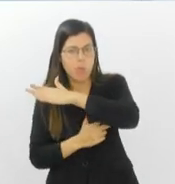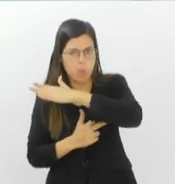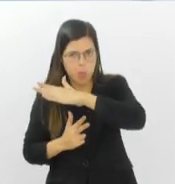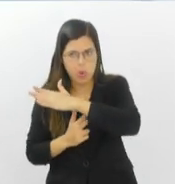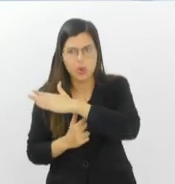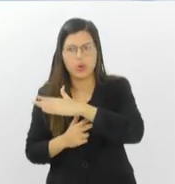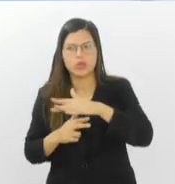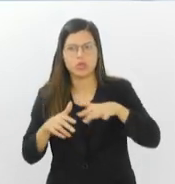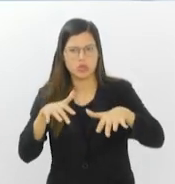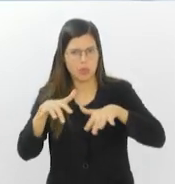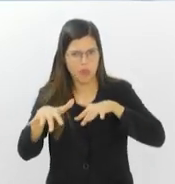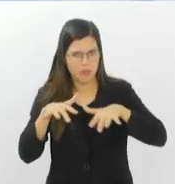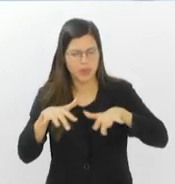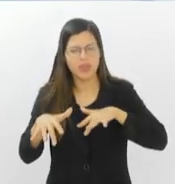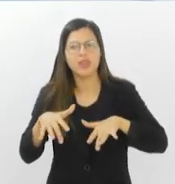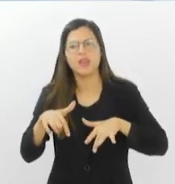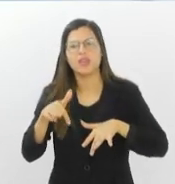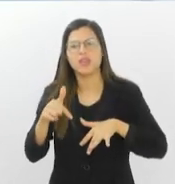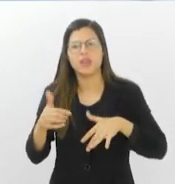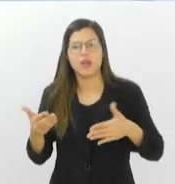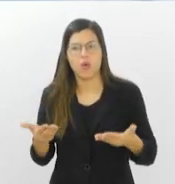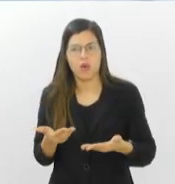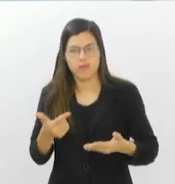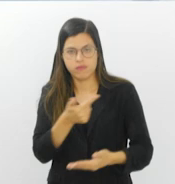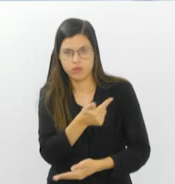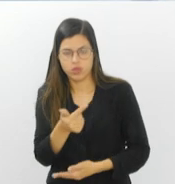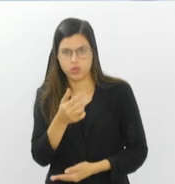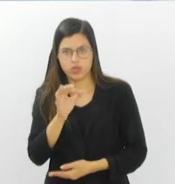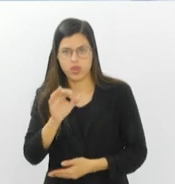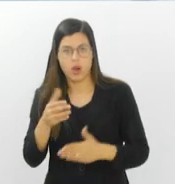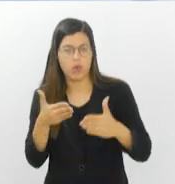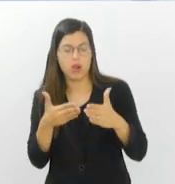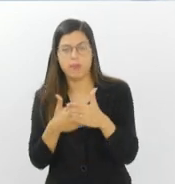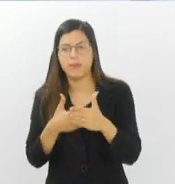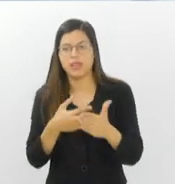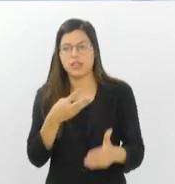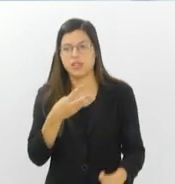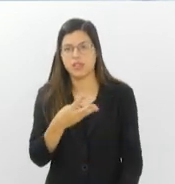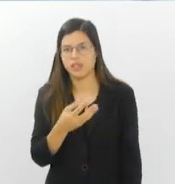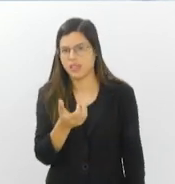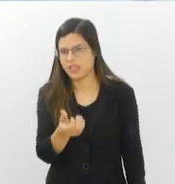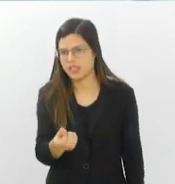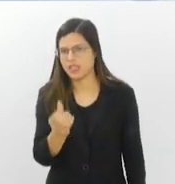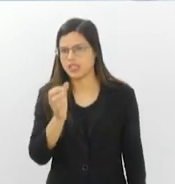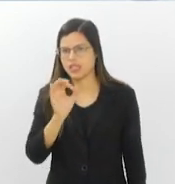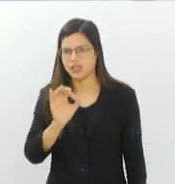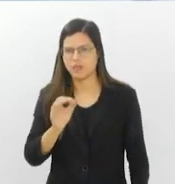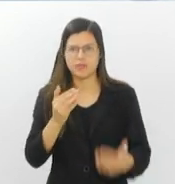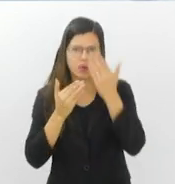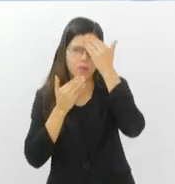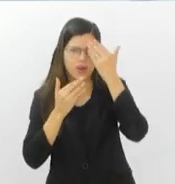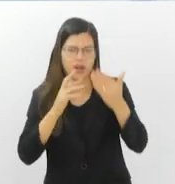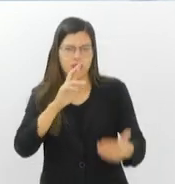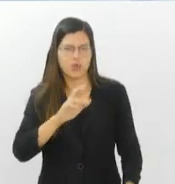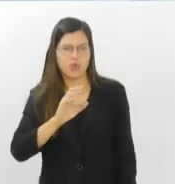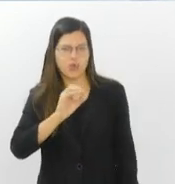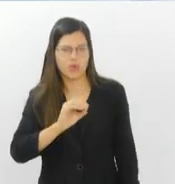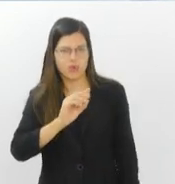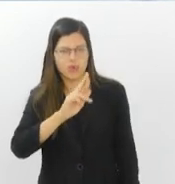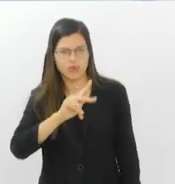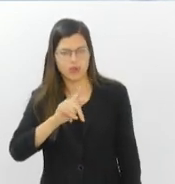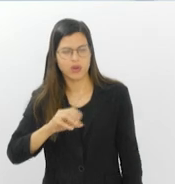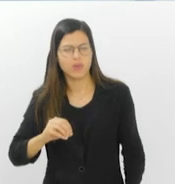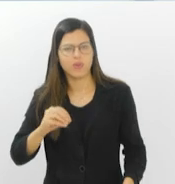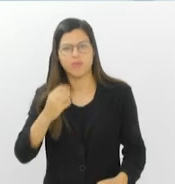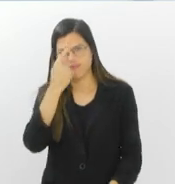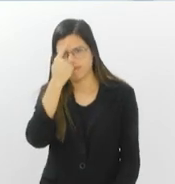nesse momento faz 22 graus e a máxima prevista para hoje é de 36 graus Obrigado, Rodrigo Melo, pelas imagens de